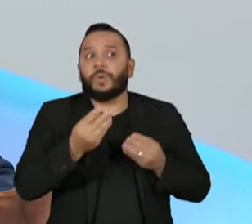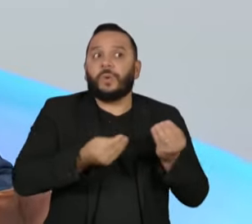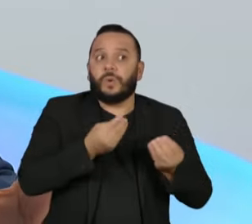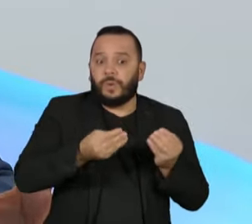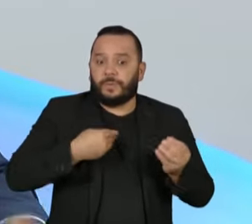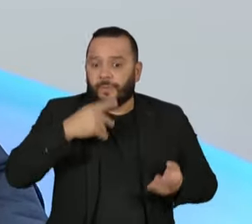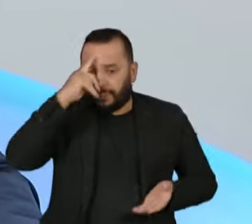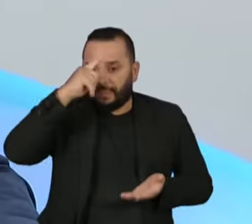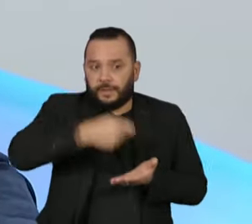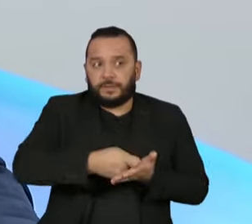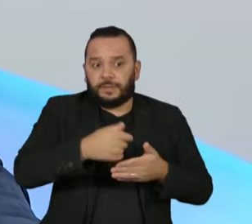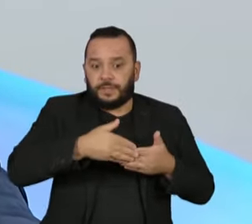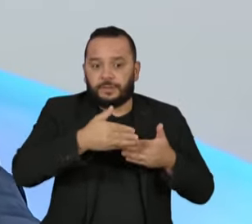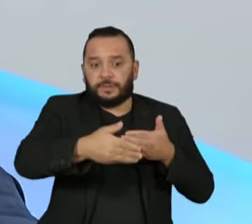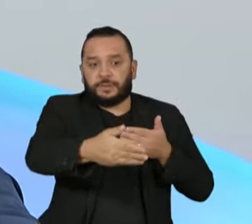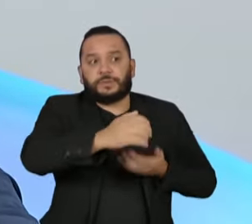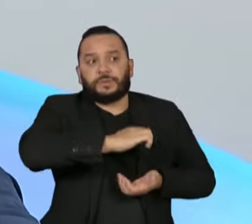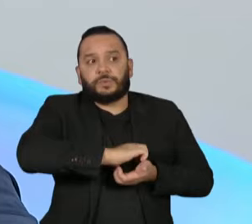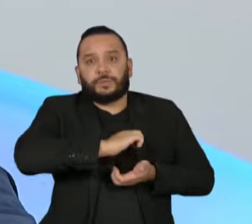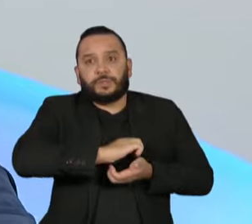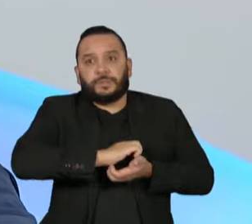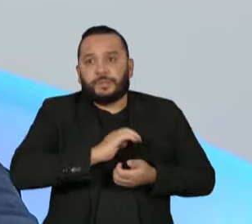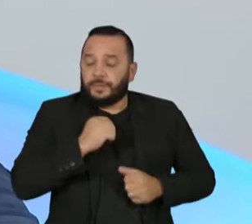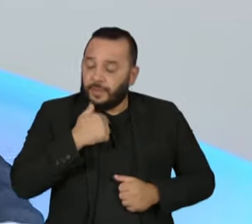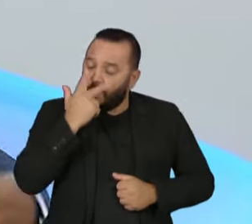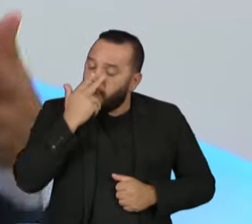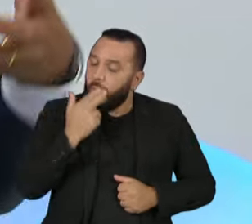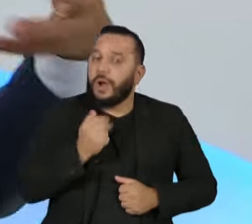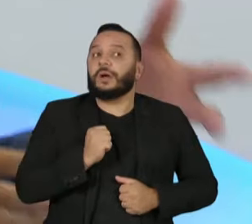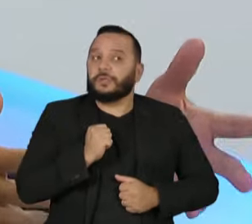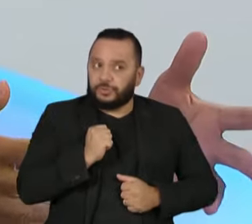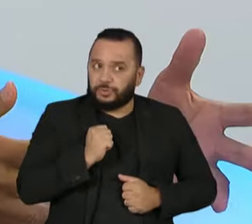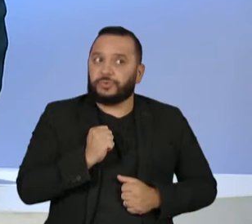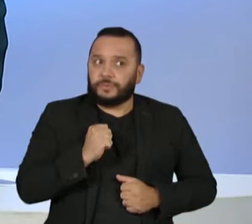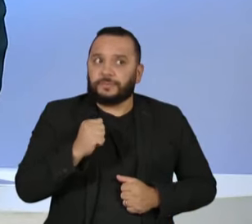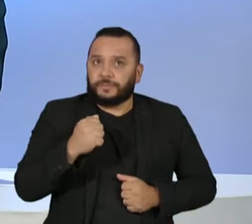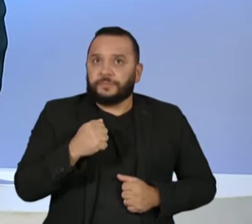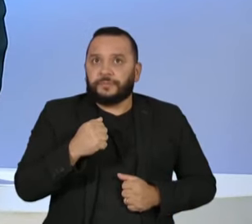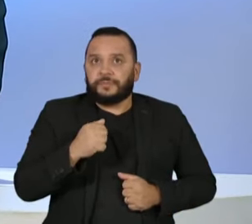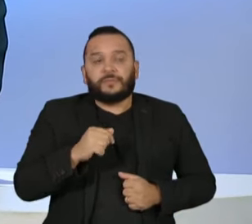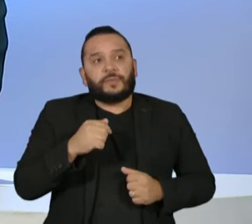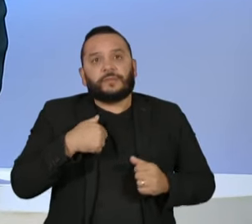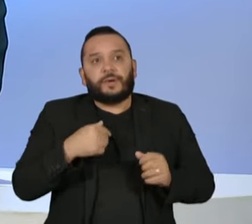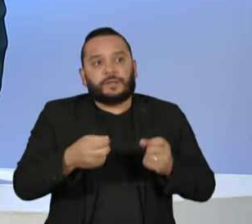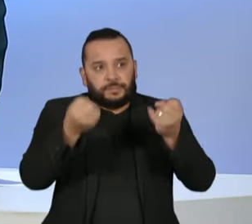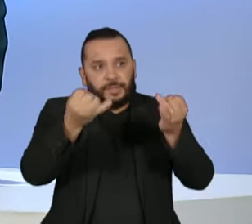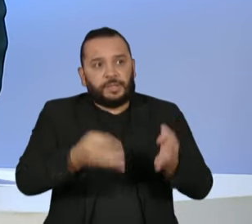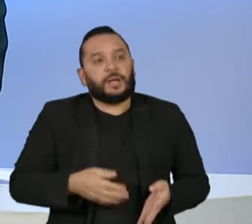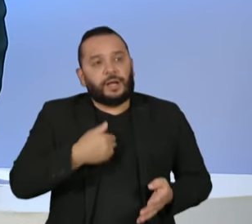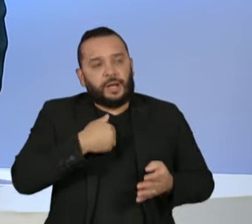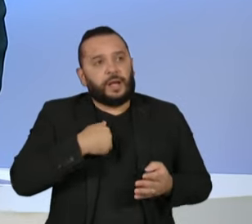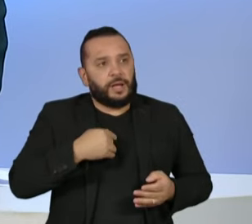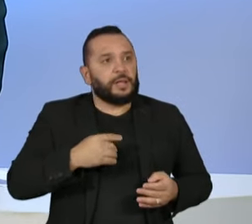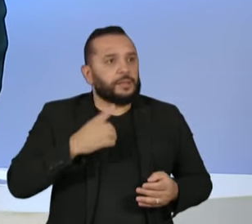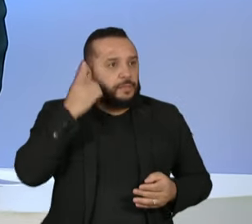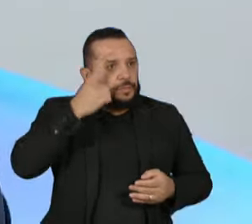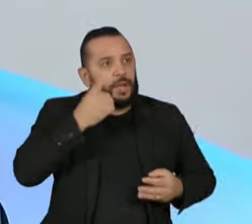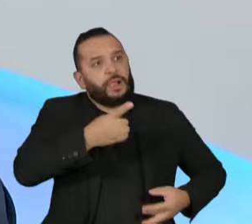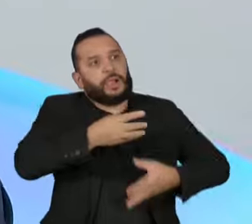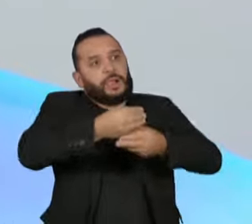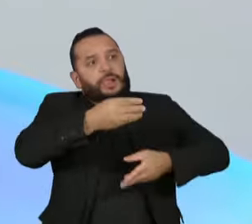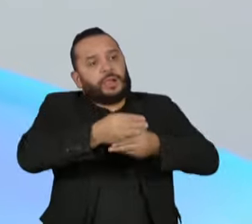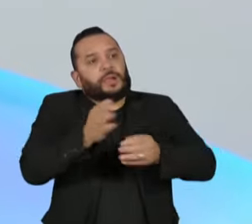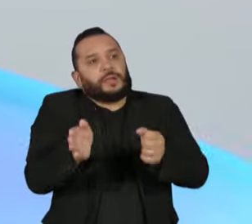vai sair do Supremo. Eu acho que a tendência é sair a inconstitucionalidade. A gente às vezes esquece, fala emenda